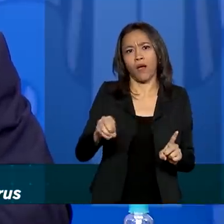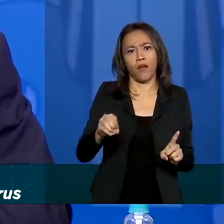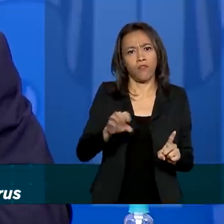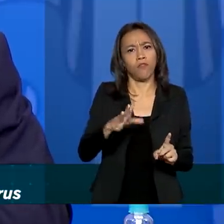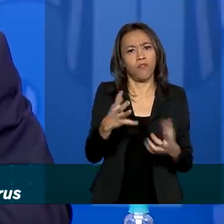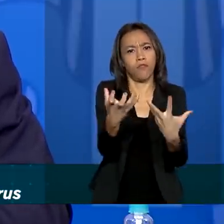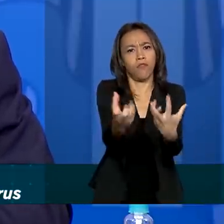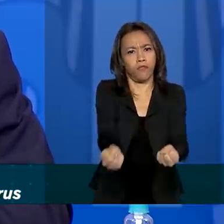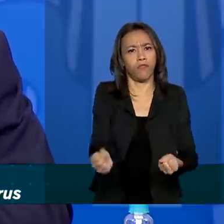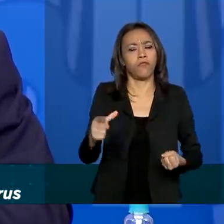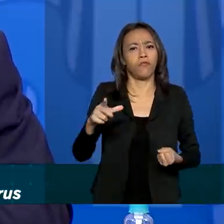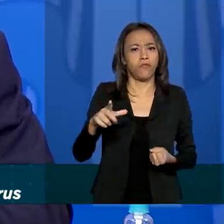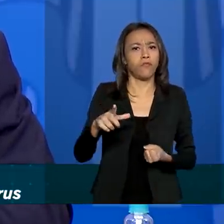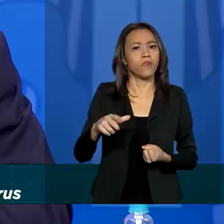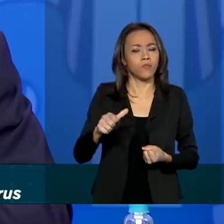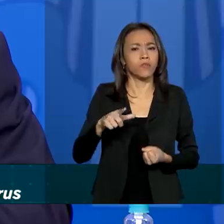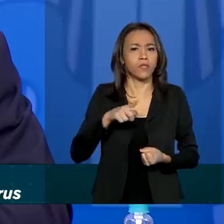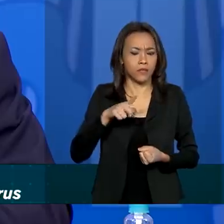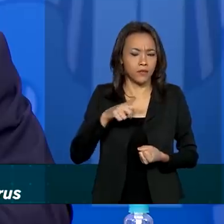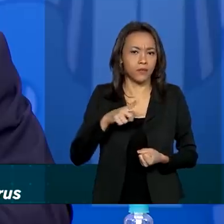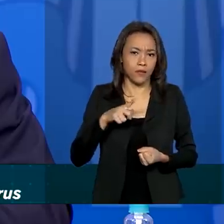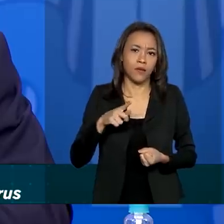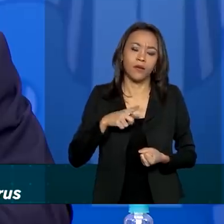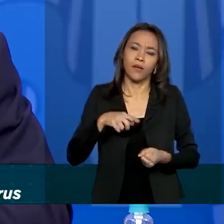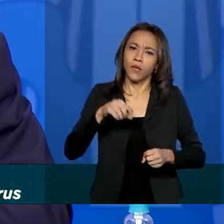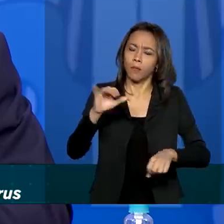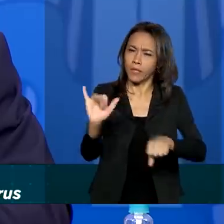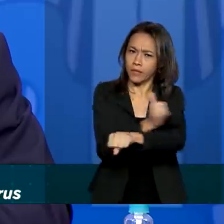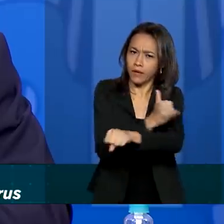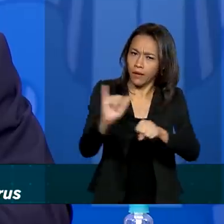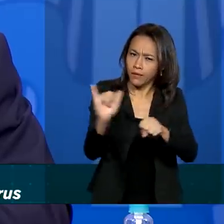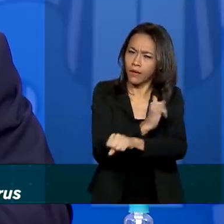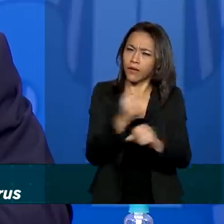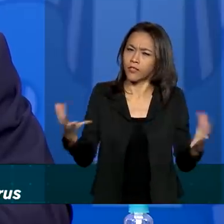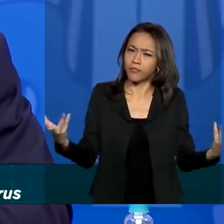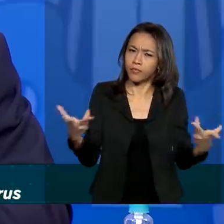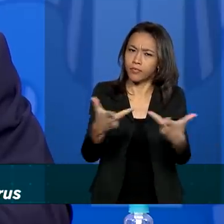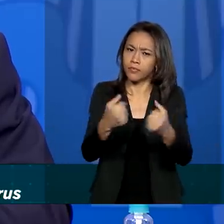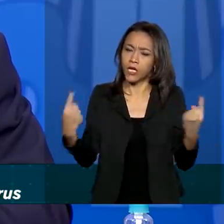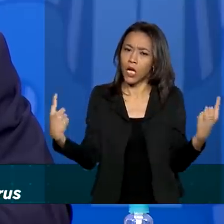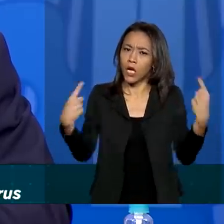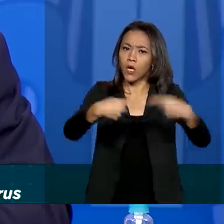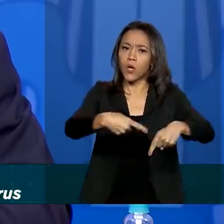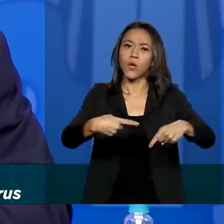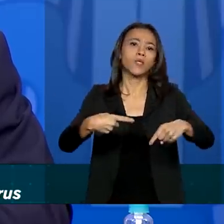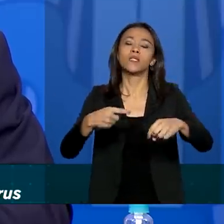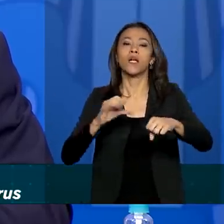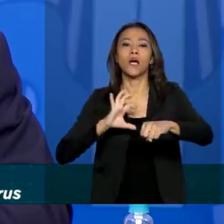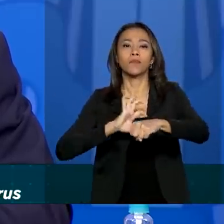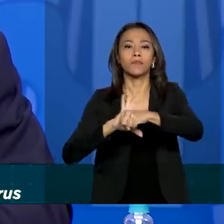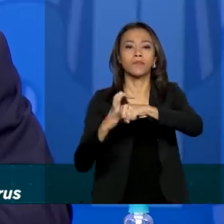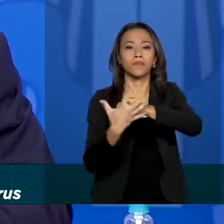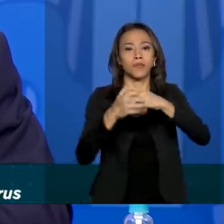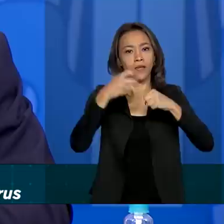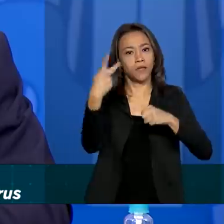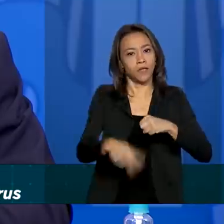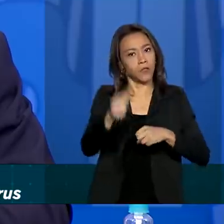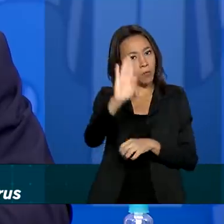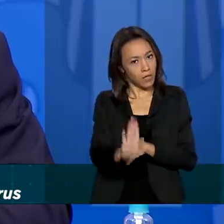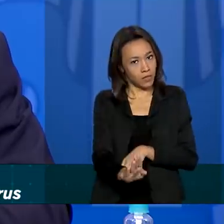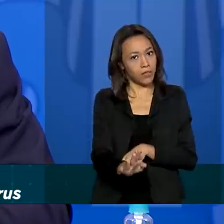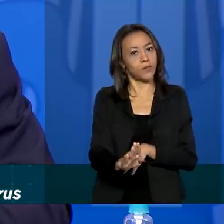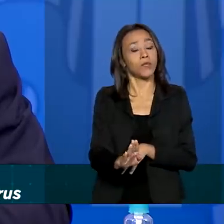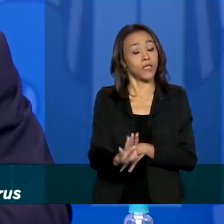muito efetiva para combater essa epidemia, essa pandemia aqui no Brasil e resolver